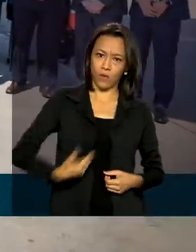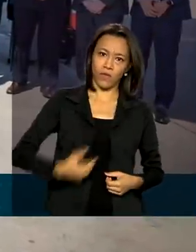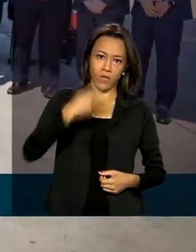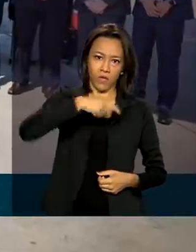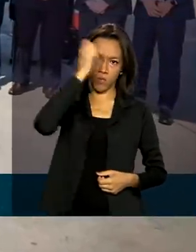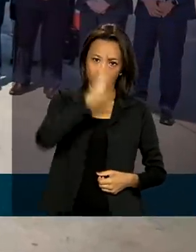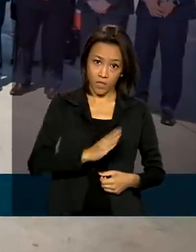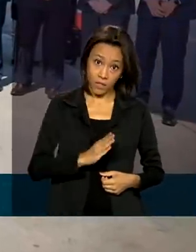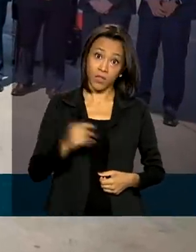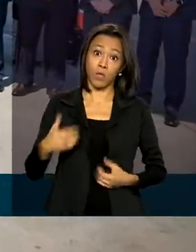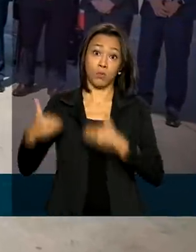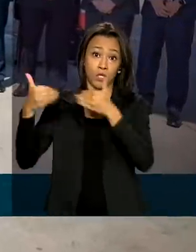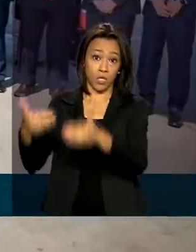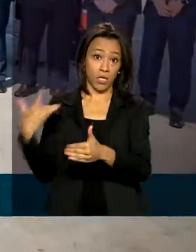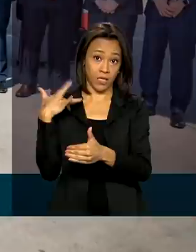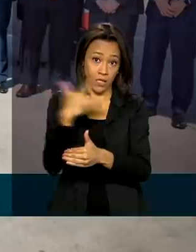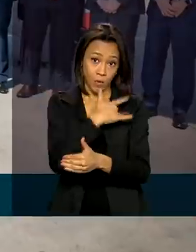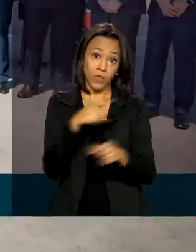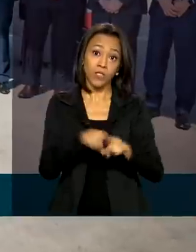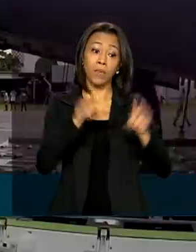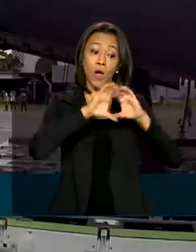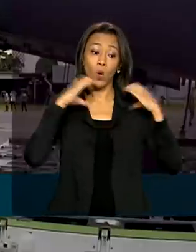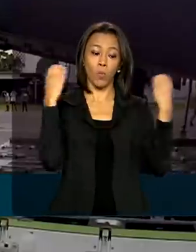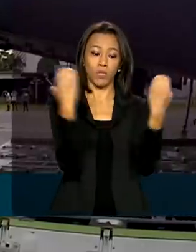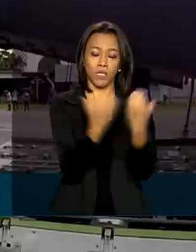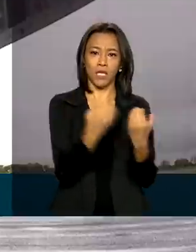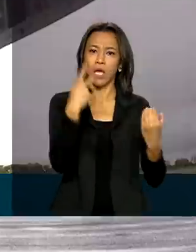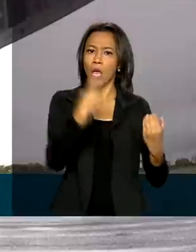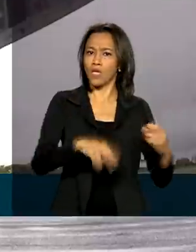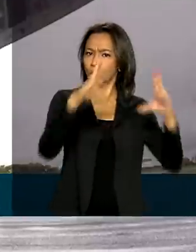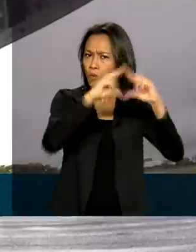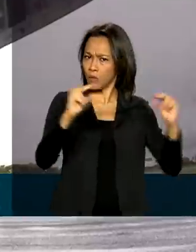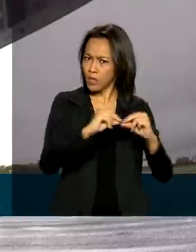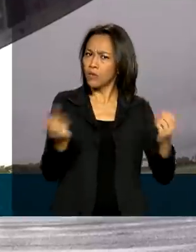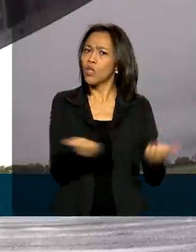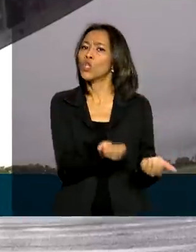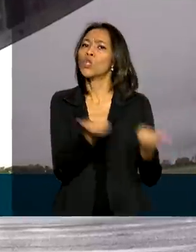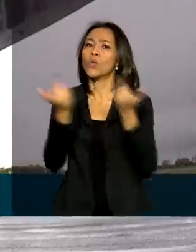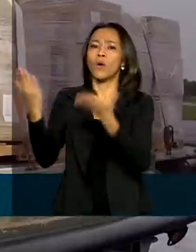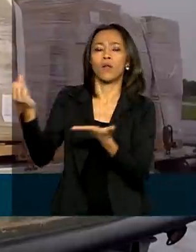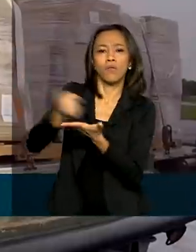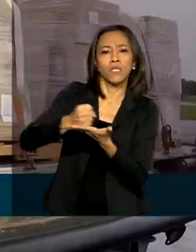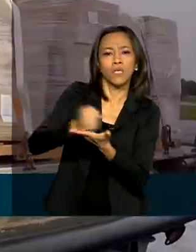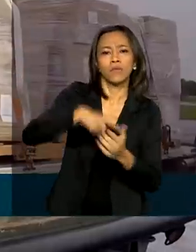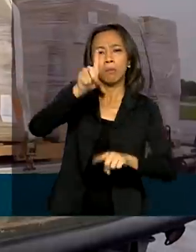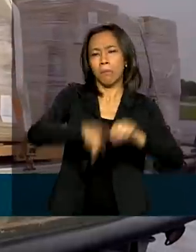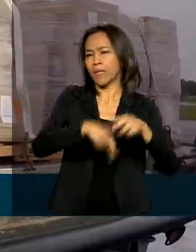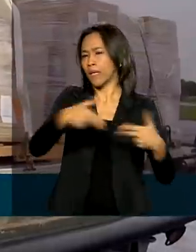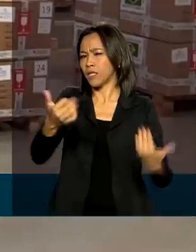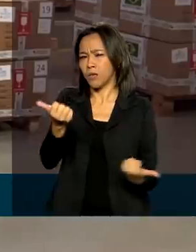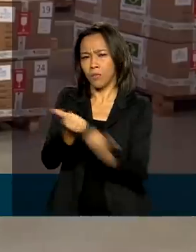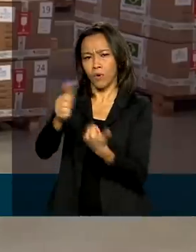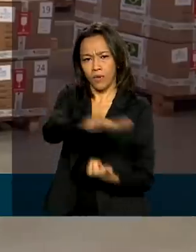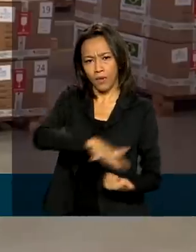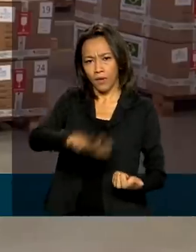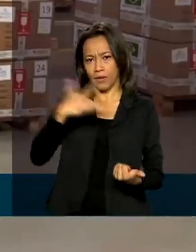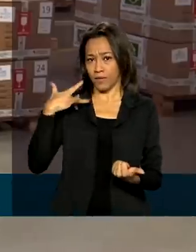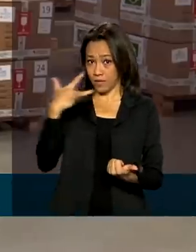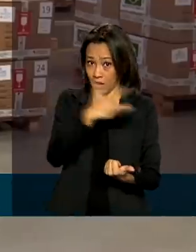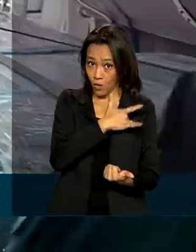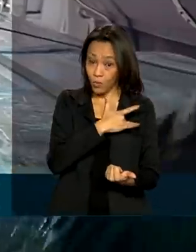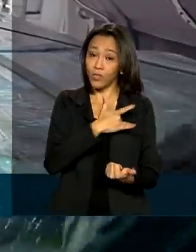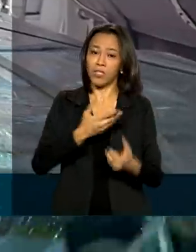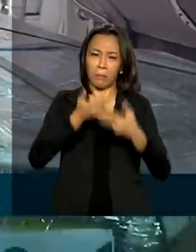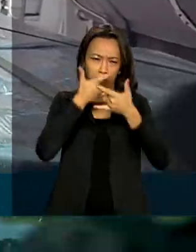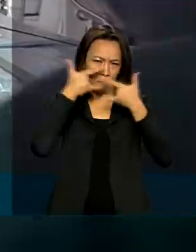Ministério da Saúde e da comunidade libanesa, doaram medicamentos e insumos básicos de saúde. Máscaras